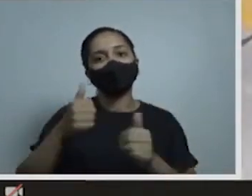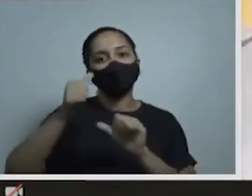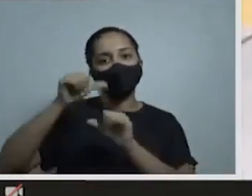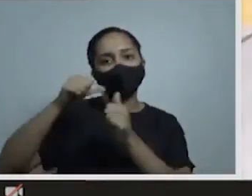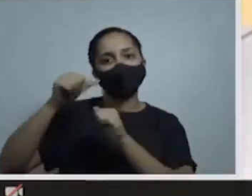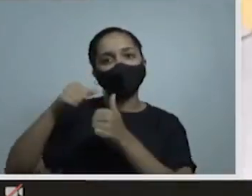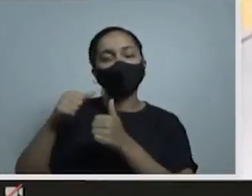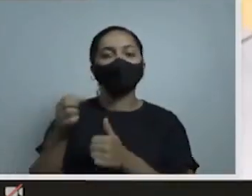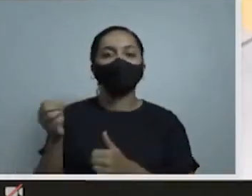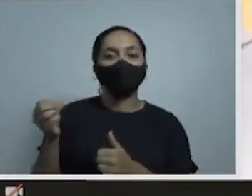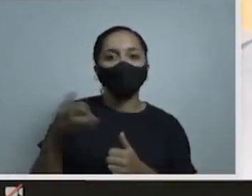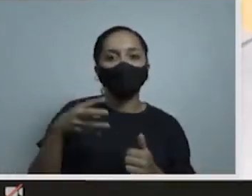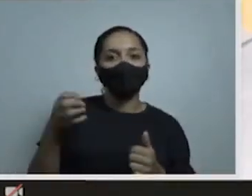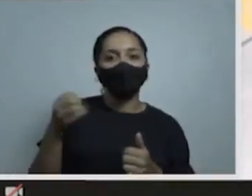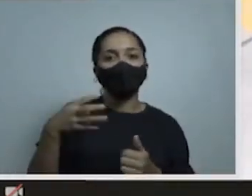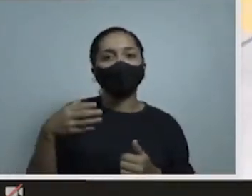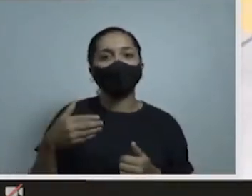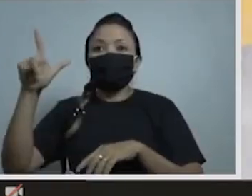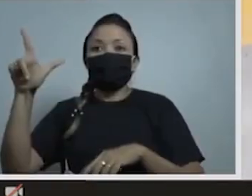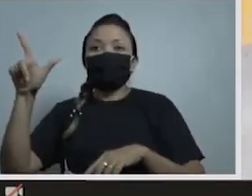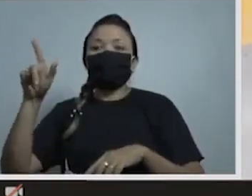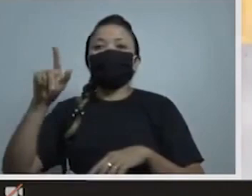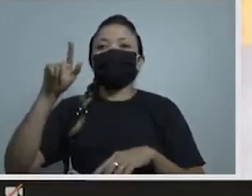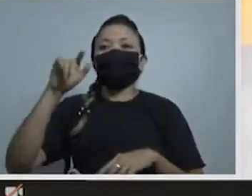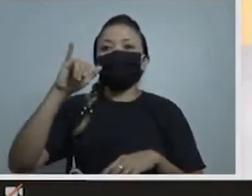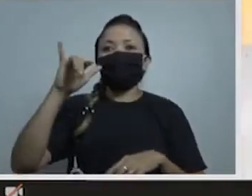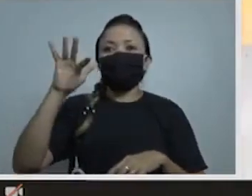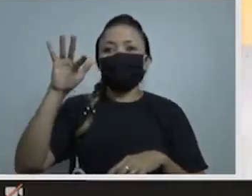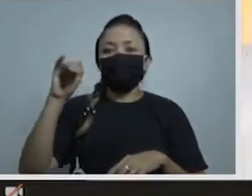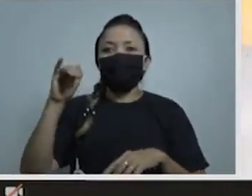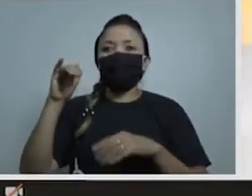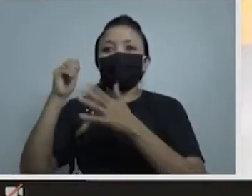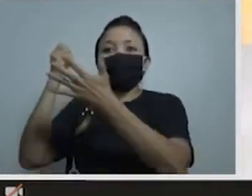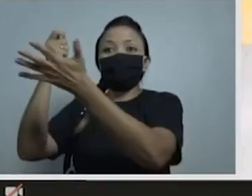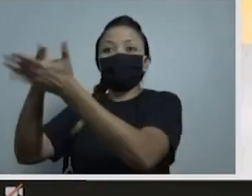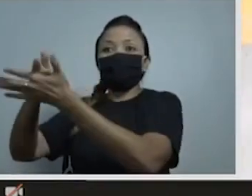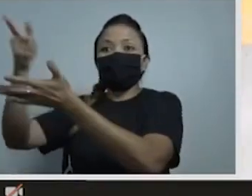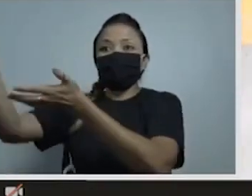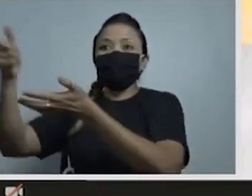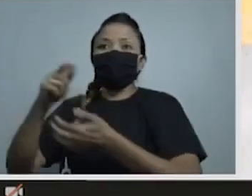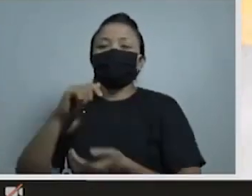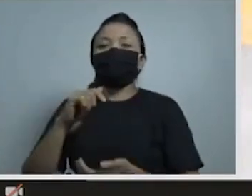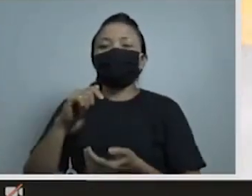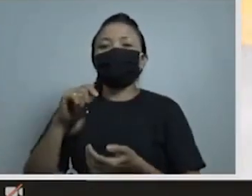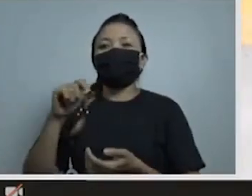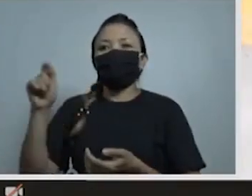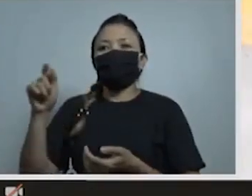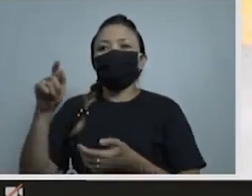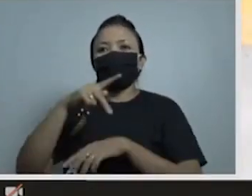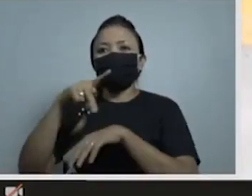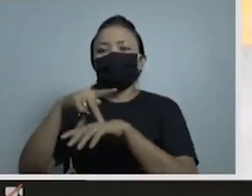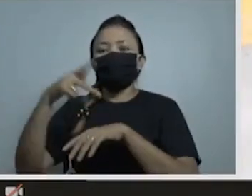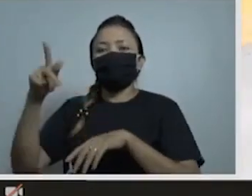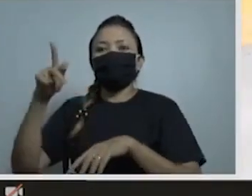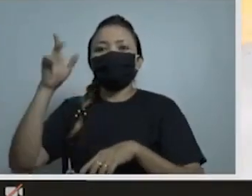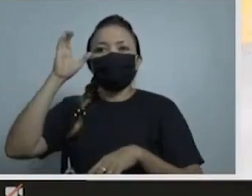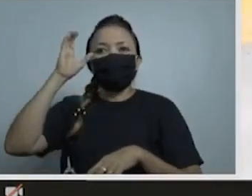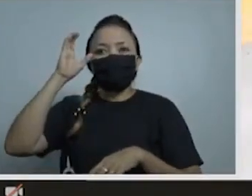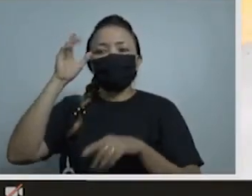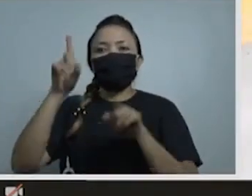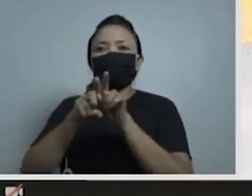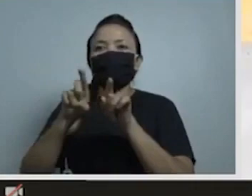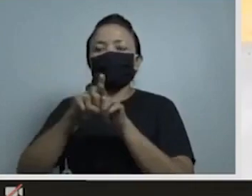Nós mudaremos hábitos. O Brasil é dependente de insumo farmacológico da China e Índia.